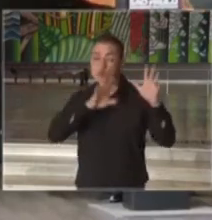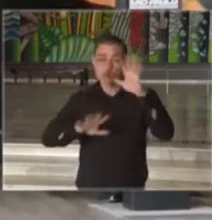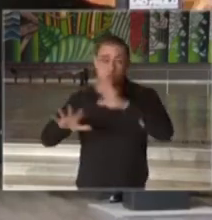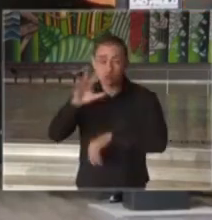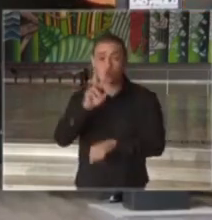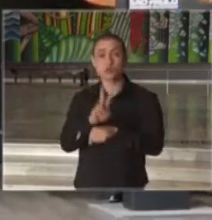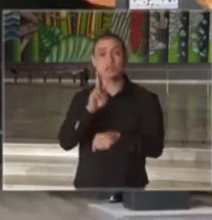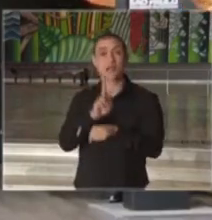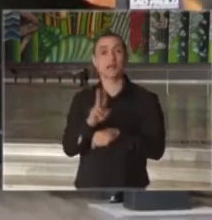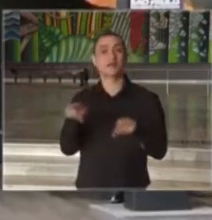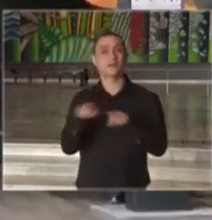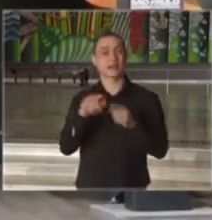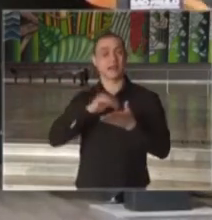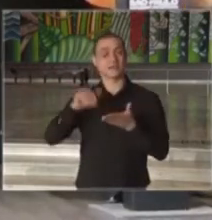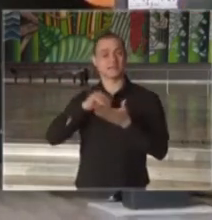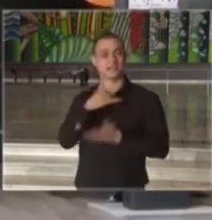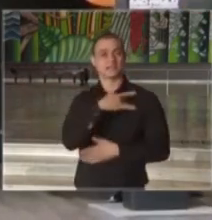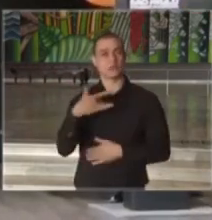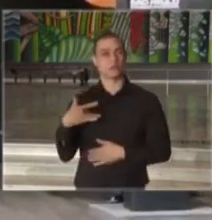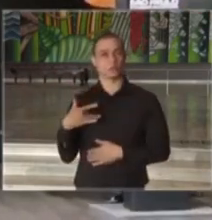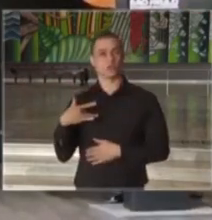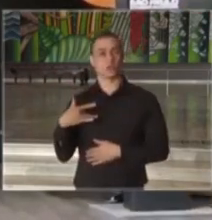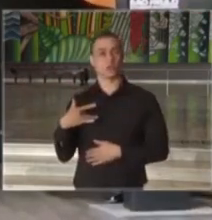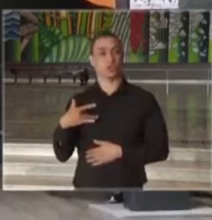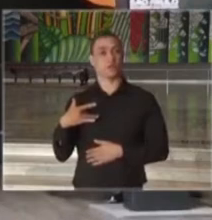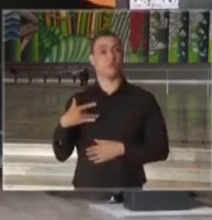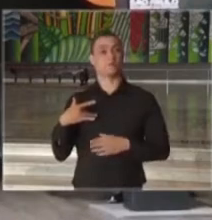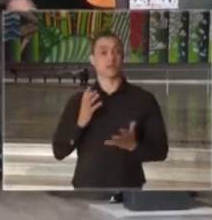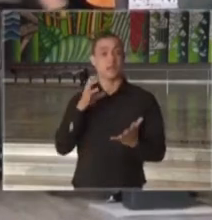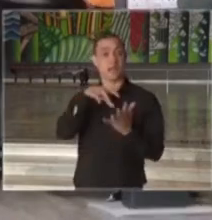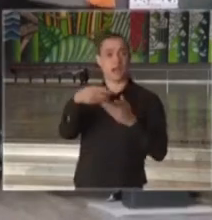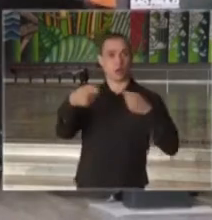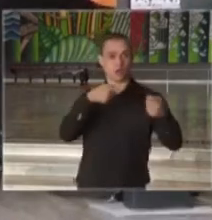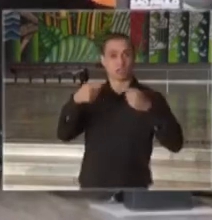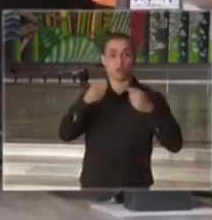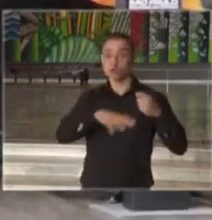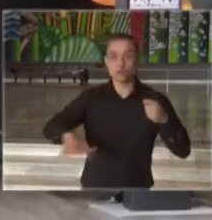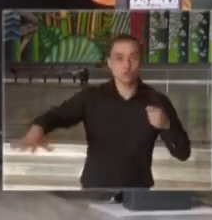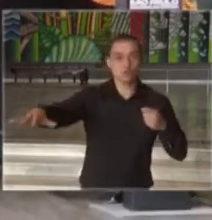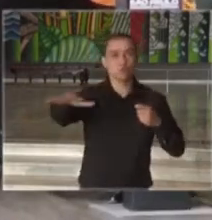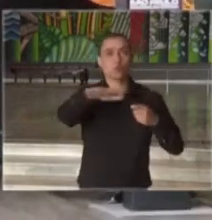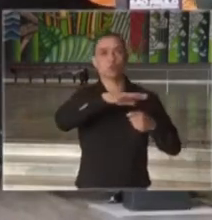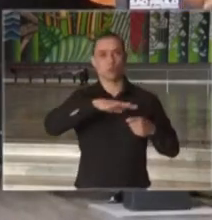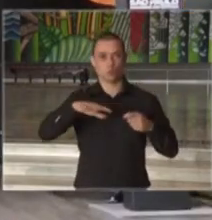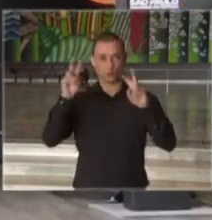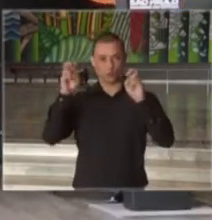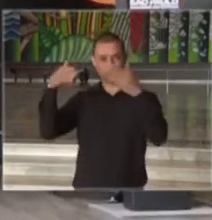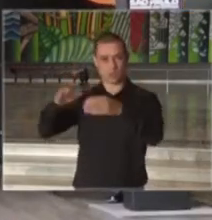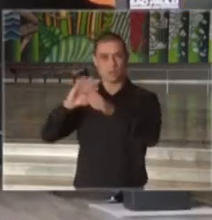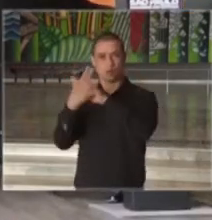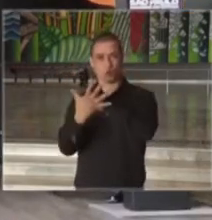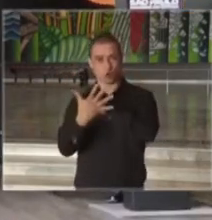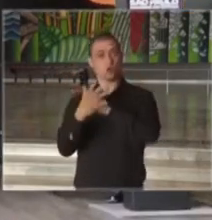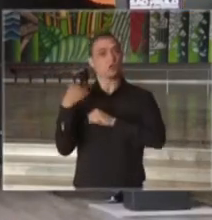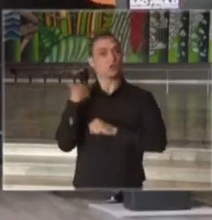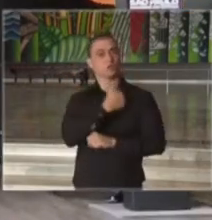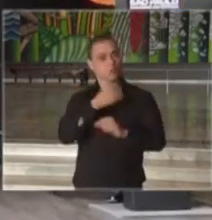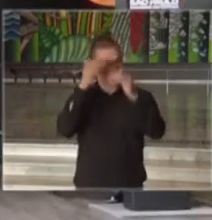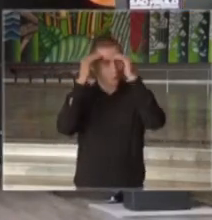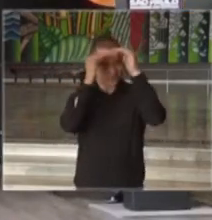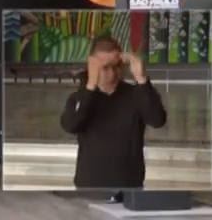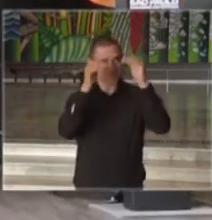trabalhamos na Secretaria de Saúde, na coordenação de todas as ações em relação ao corona, nós estamos seguindo